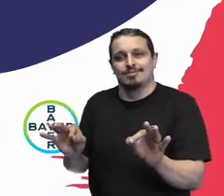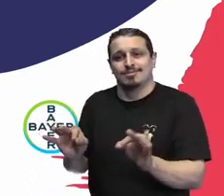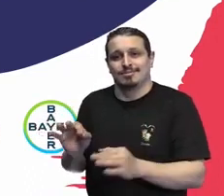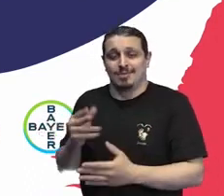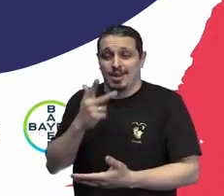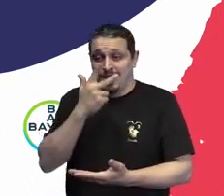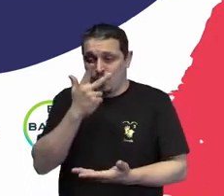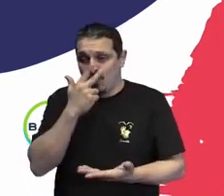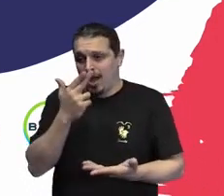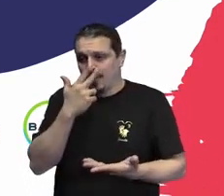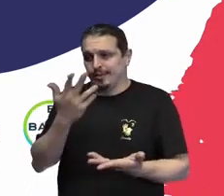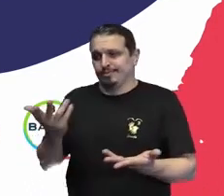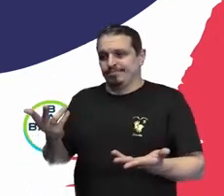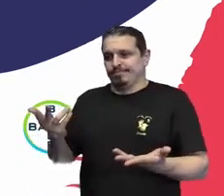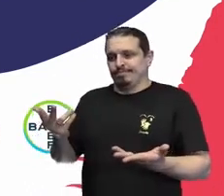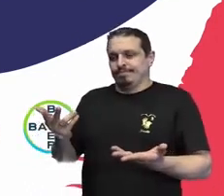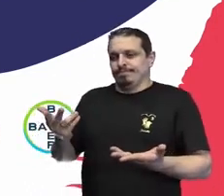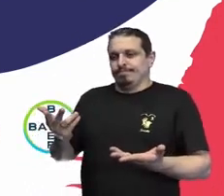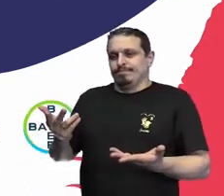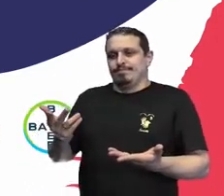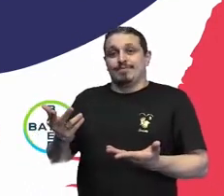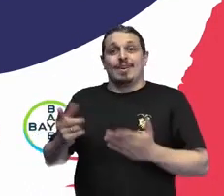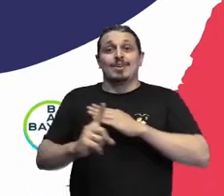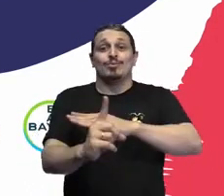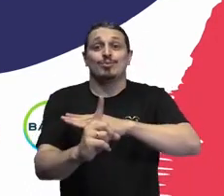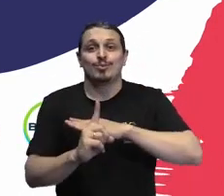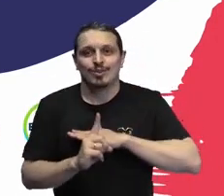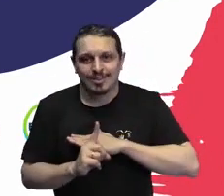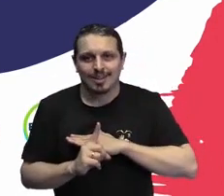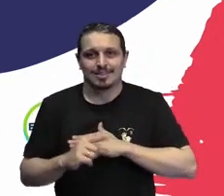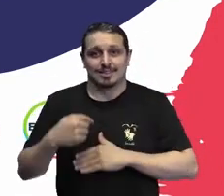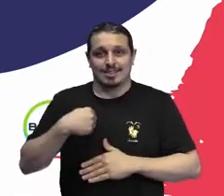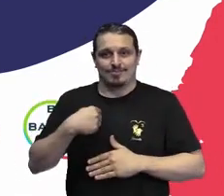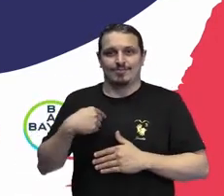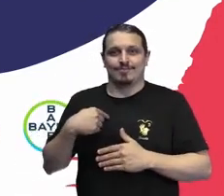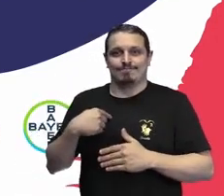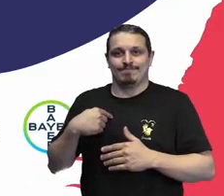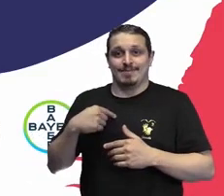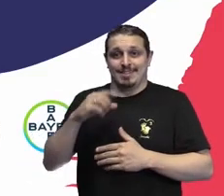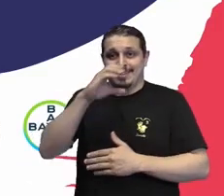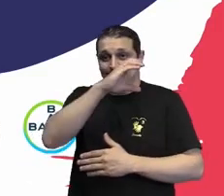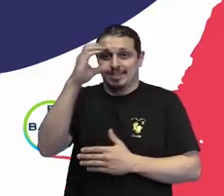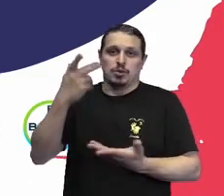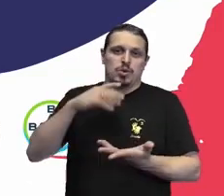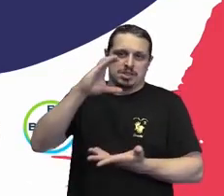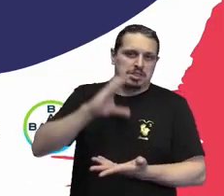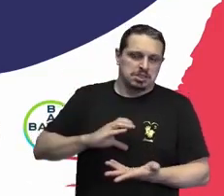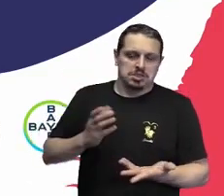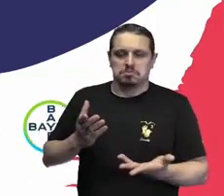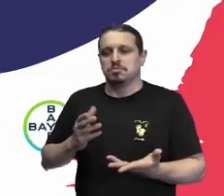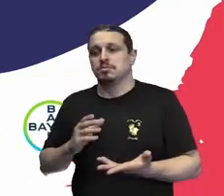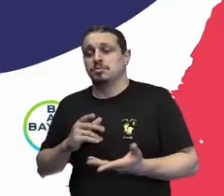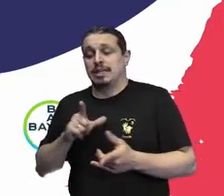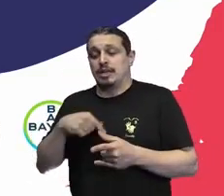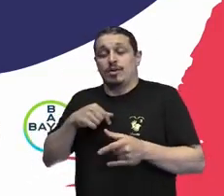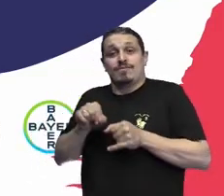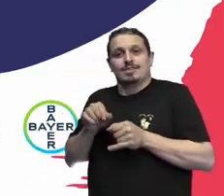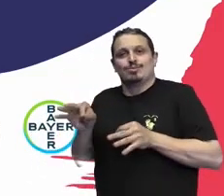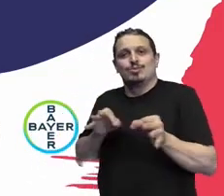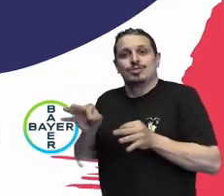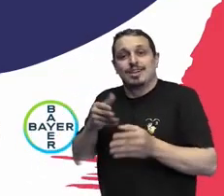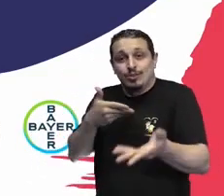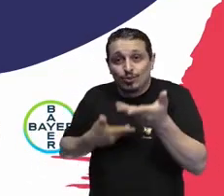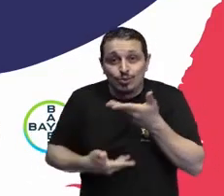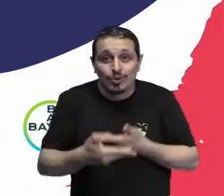organização, né? De novo, as organizações existem para proporem serviços e produtos para uma sociedade que é